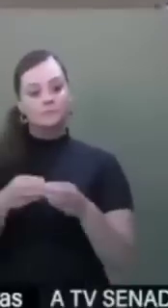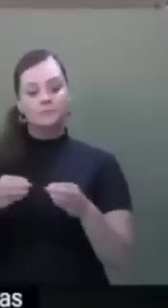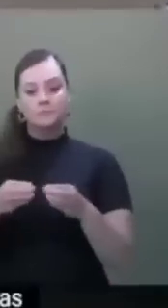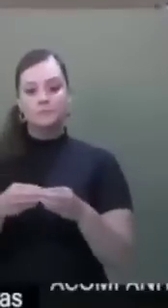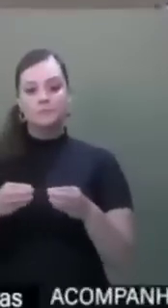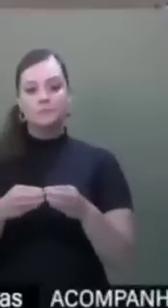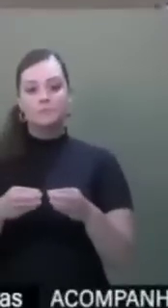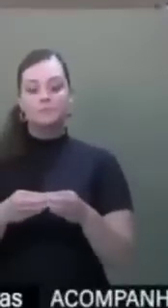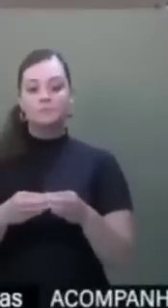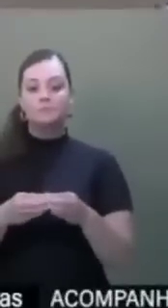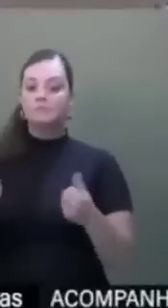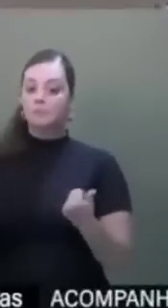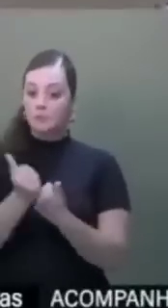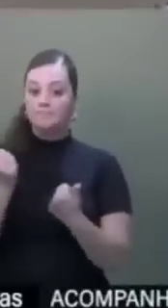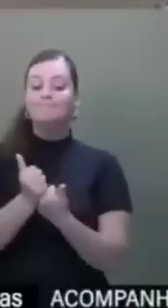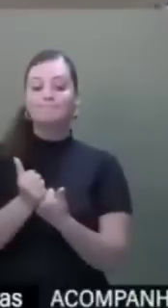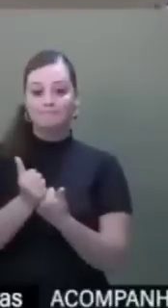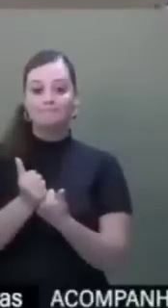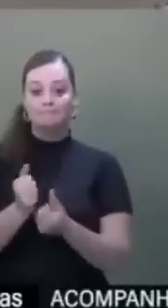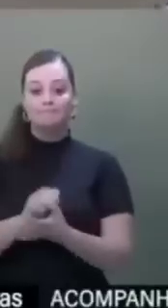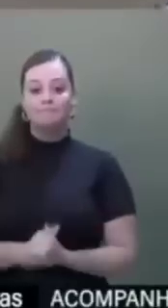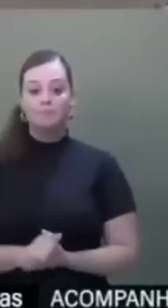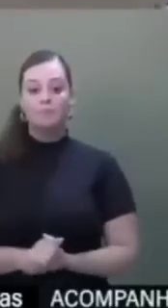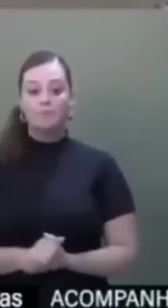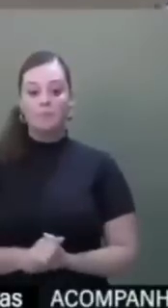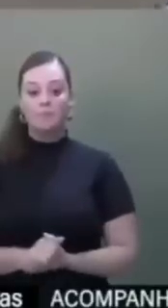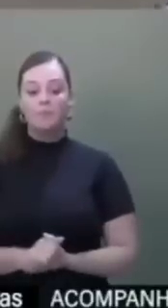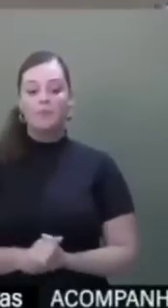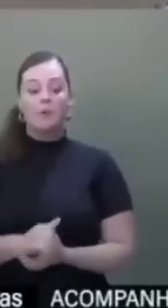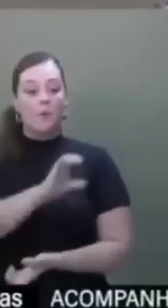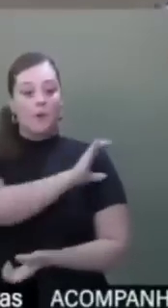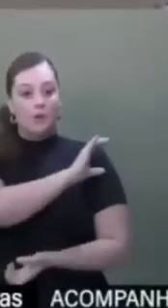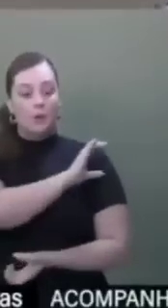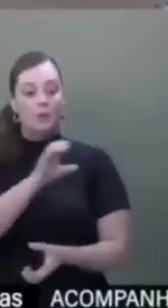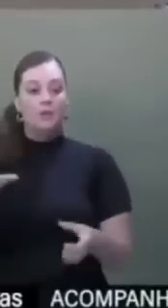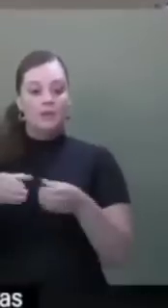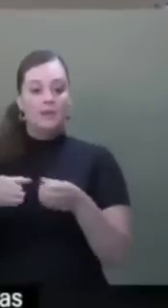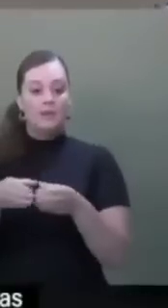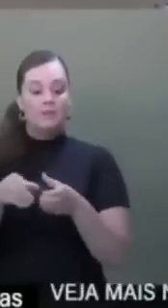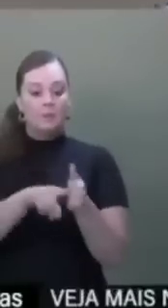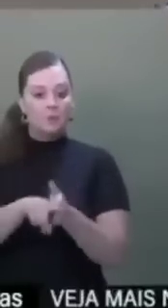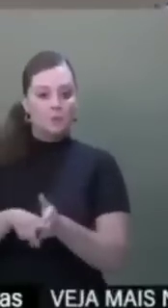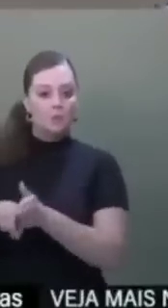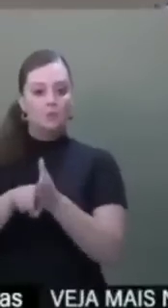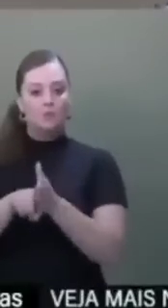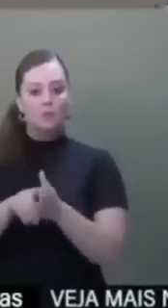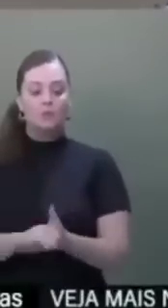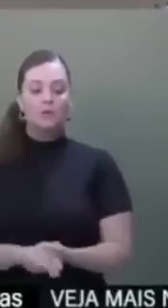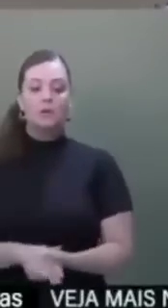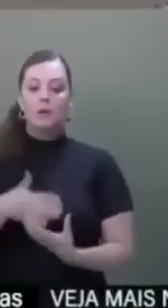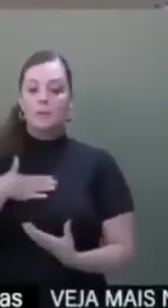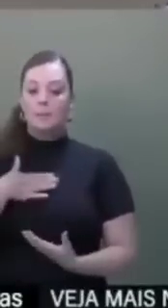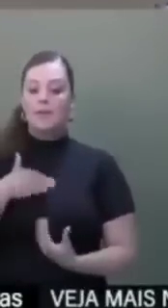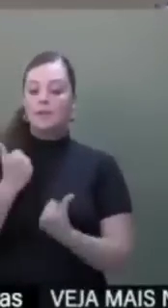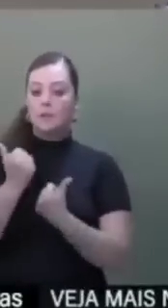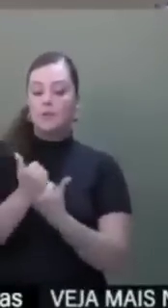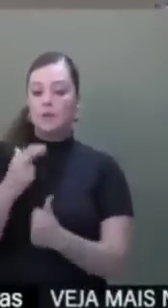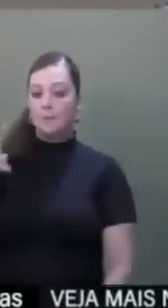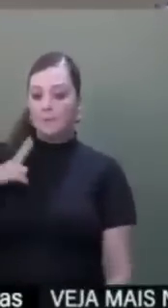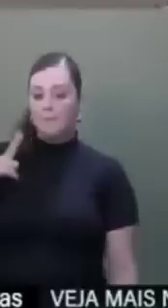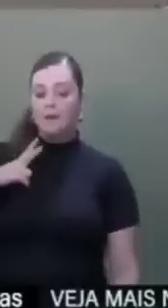que nos assessorou, o coordenador da equipe de consultores, a minha assessoria particular,